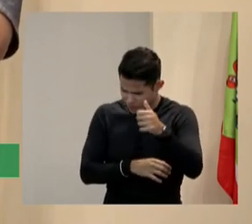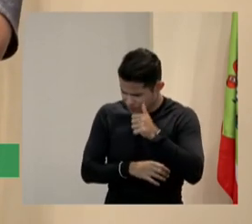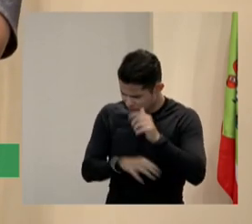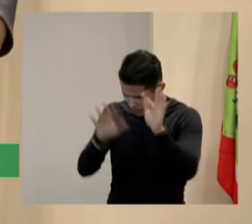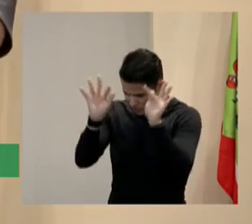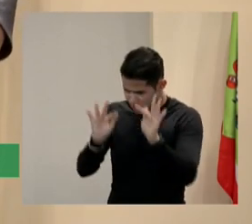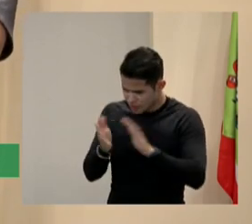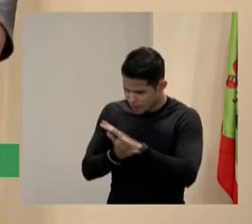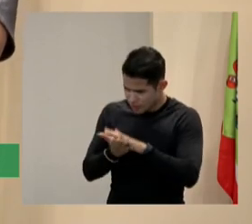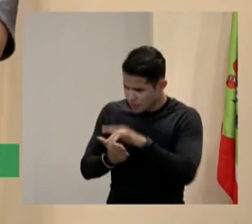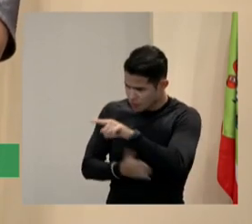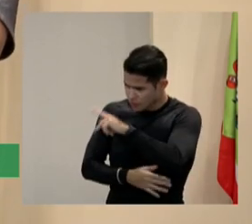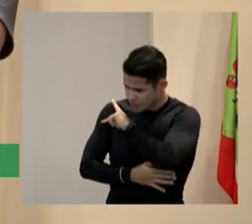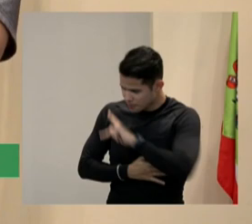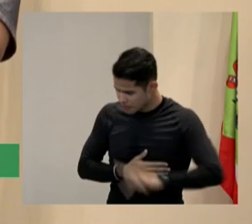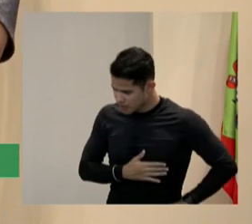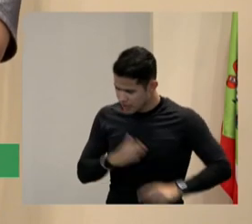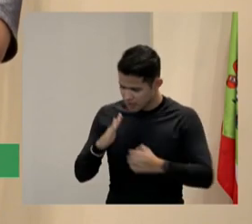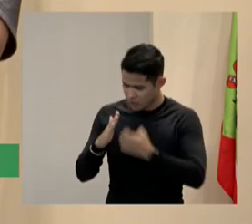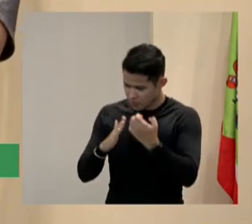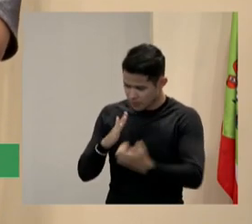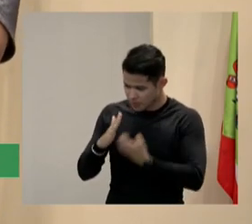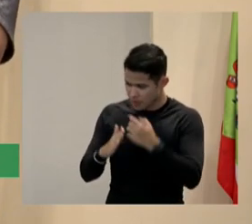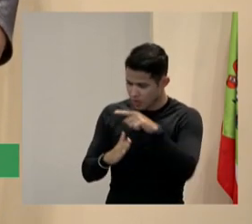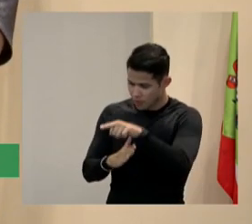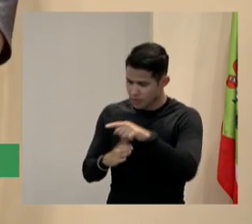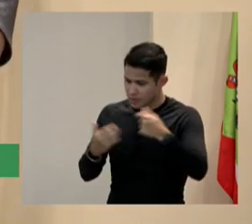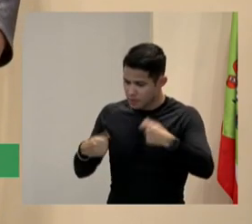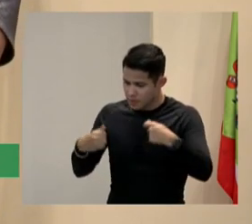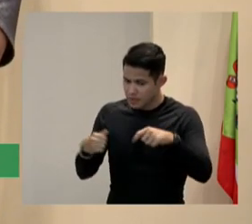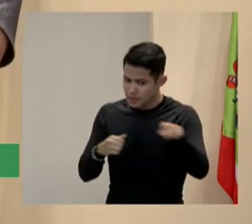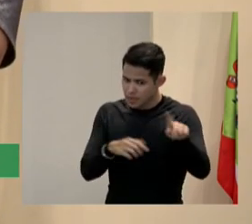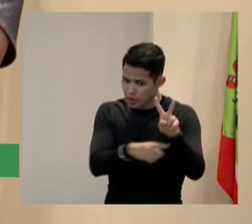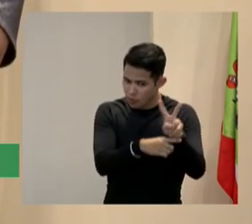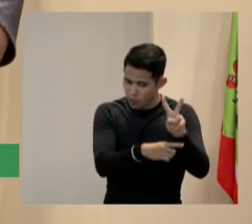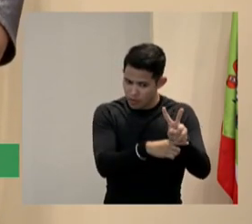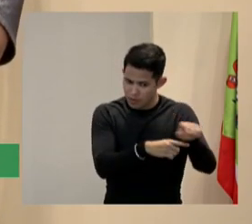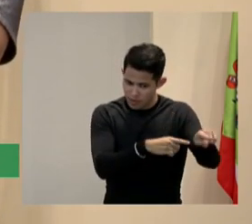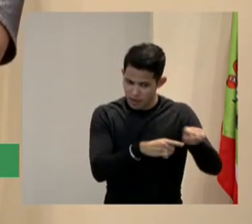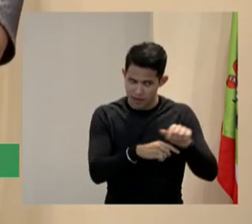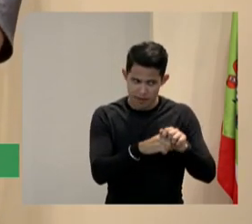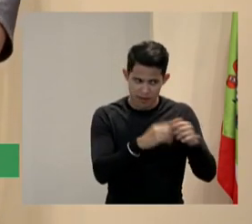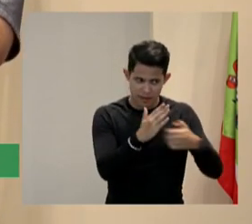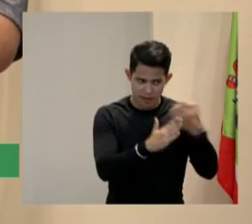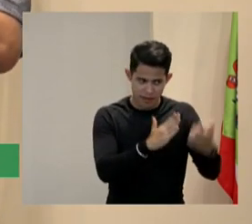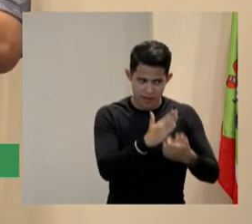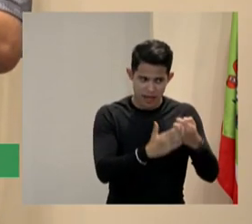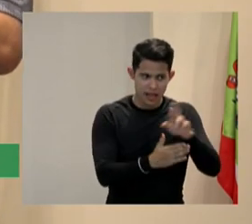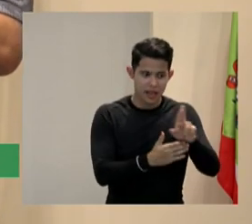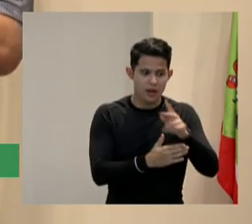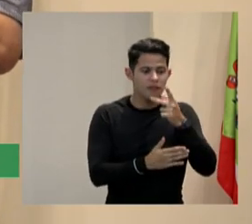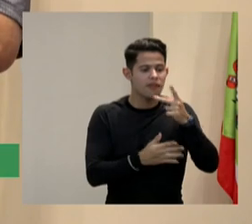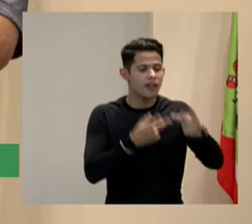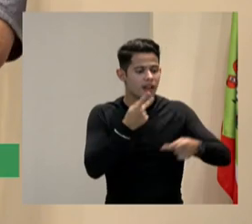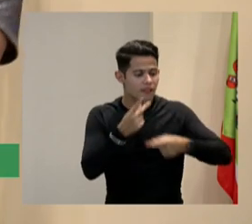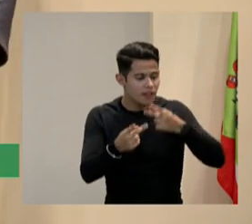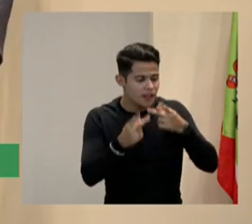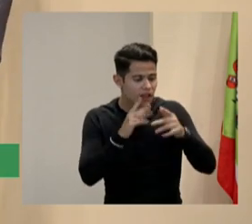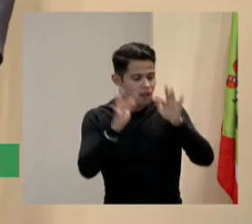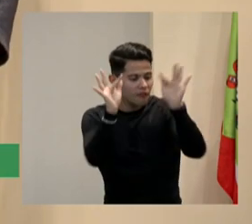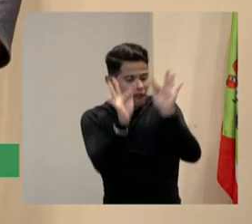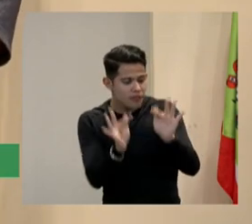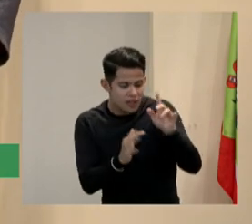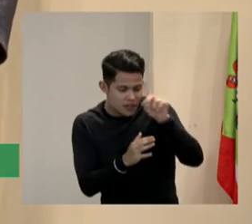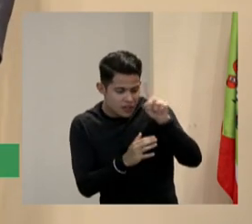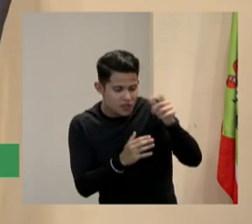você é presidente de uma empresa você faça alguma coisa lá para isso mudar porque não adianta você vir dar feliz dia das mulheres aqui para mim a